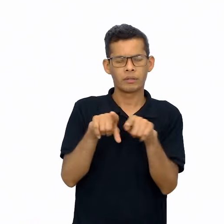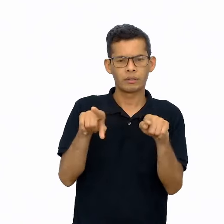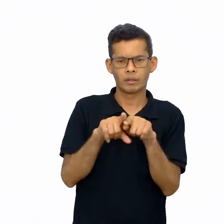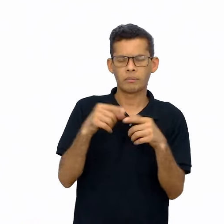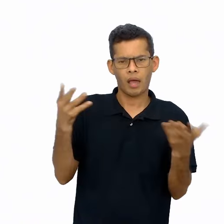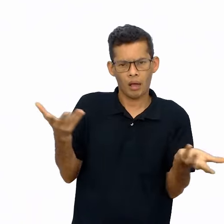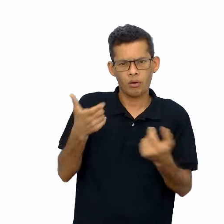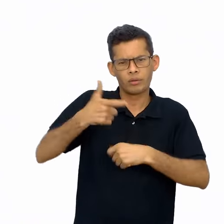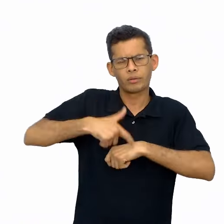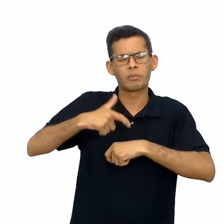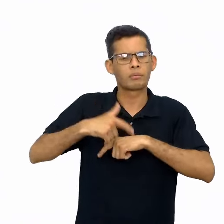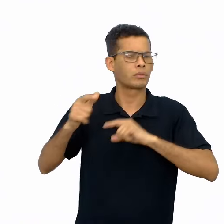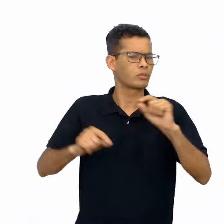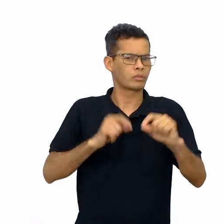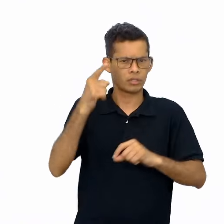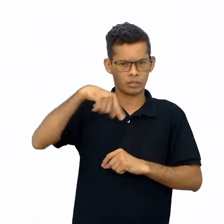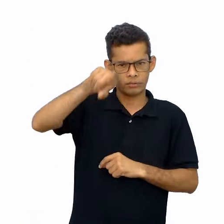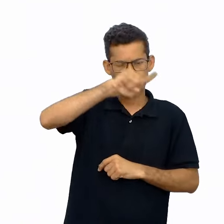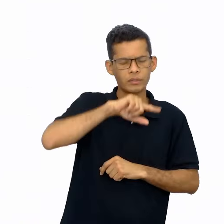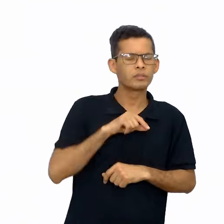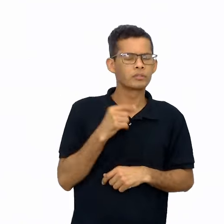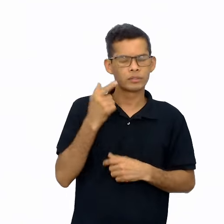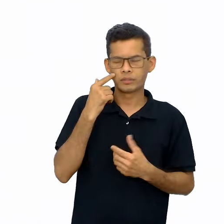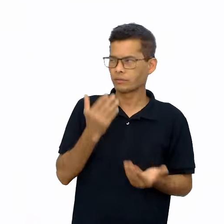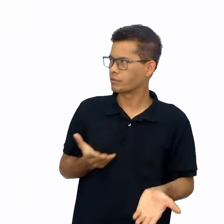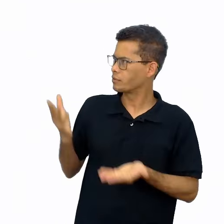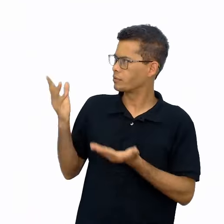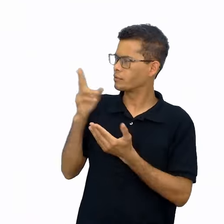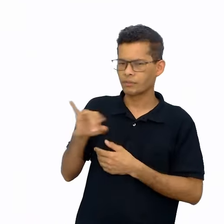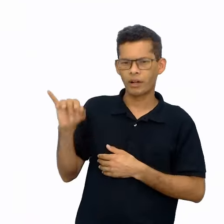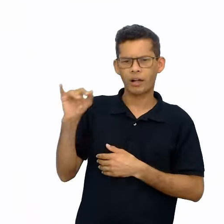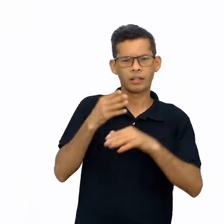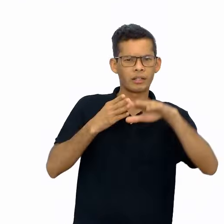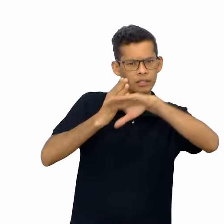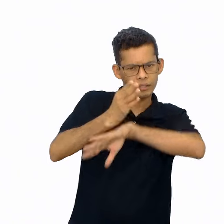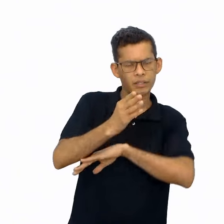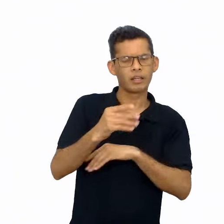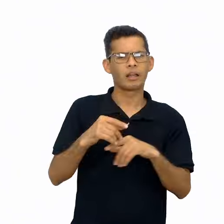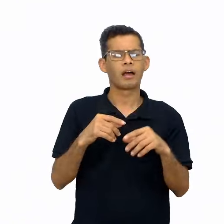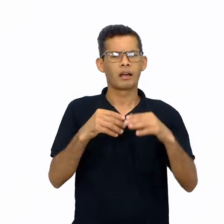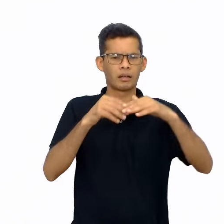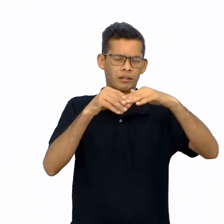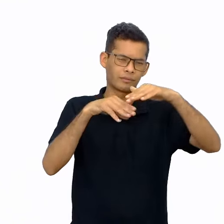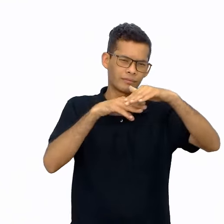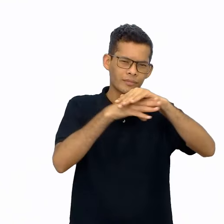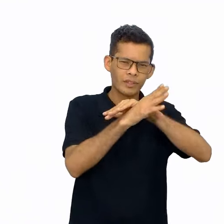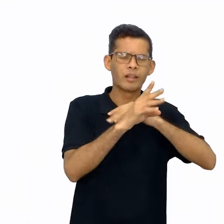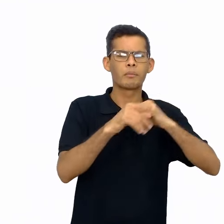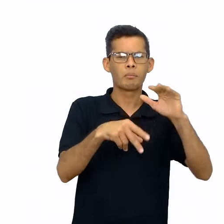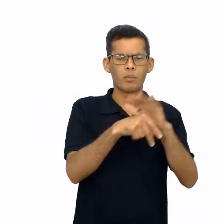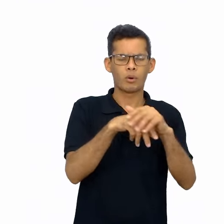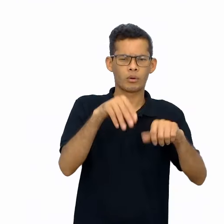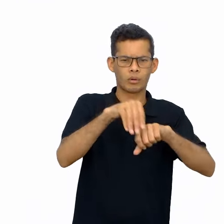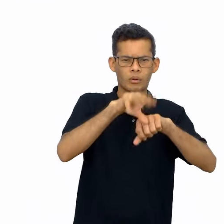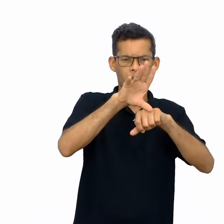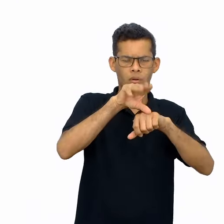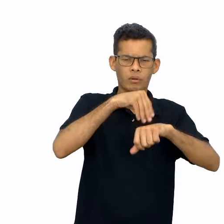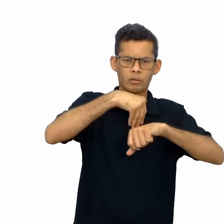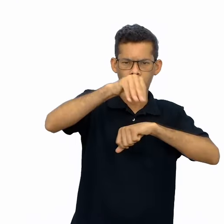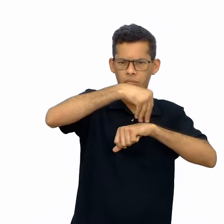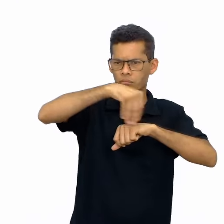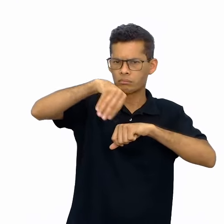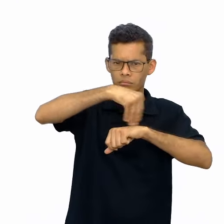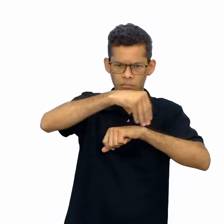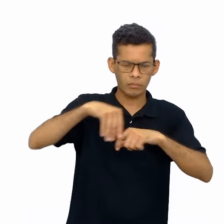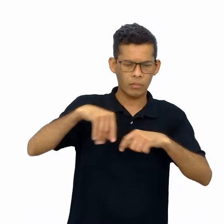chegou o momento tão esperado de vocês conhecerem as pílulas lá no repositório, certo? E, assim que essa transmissão